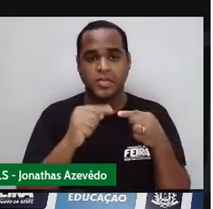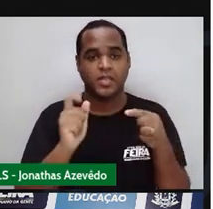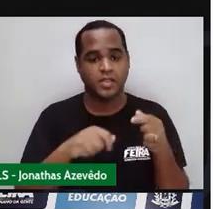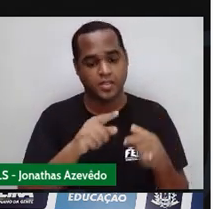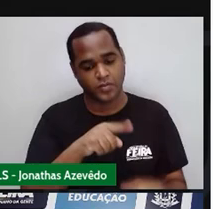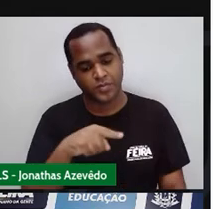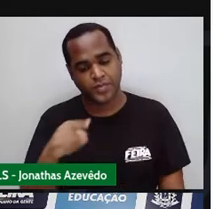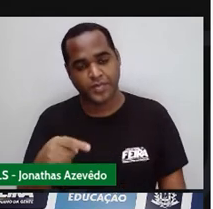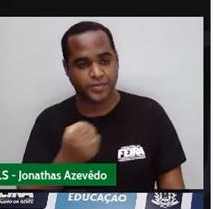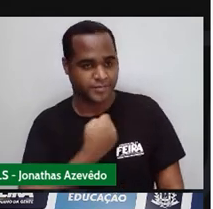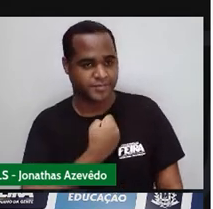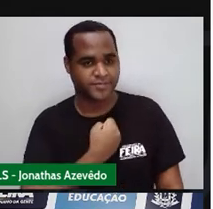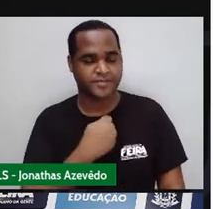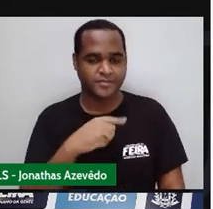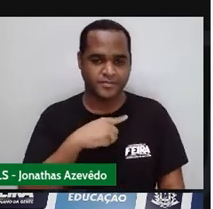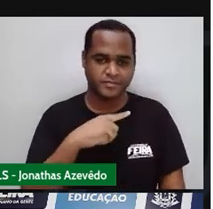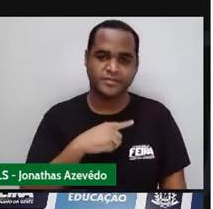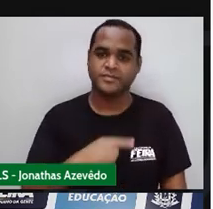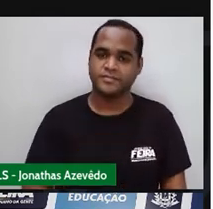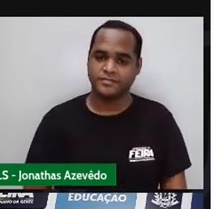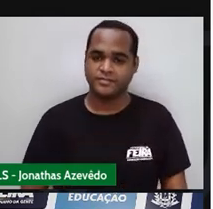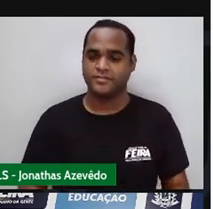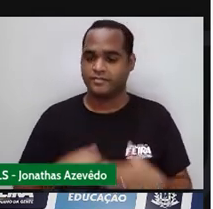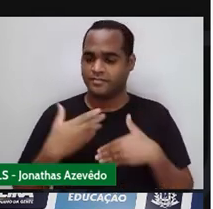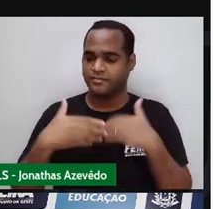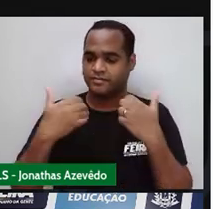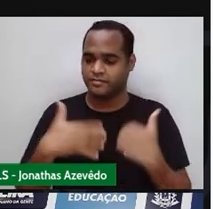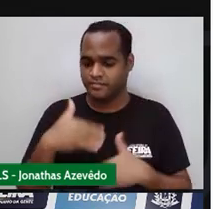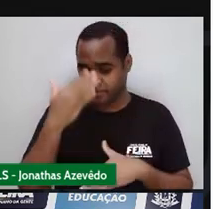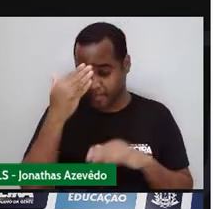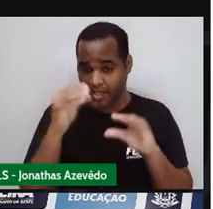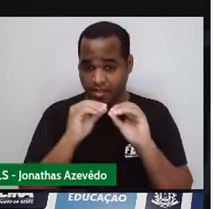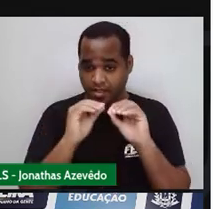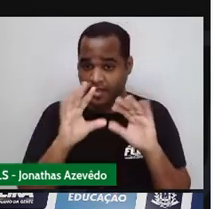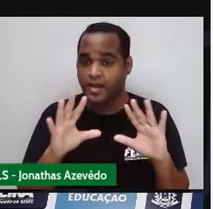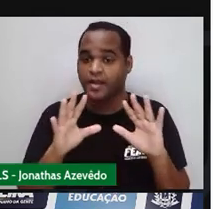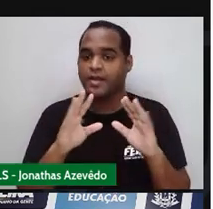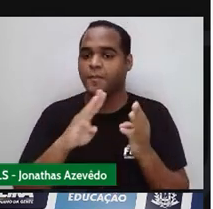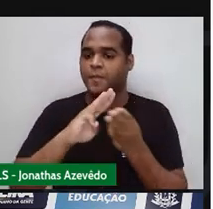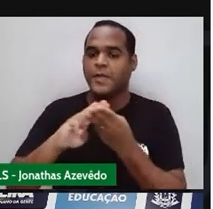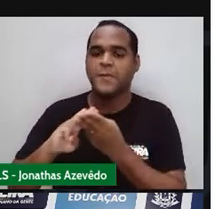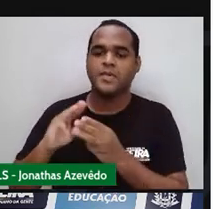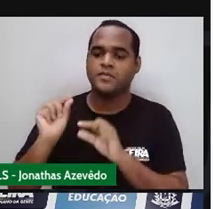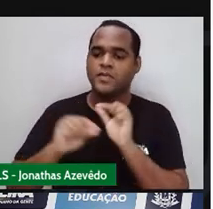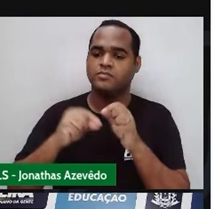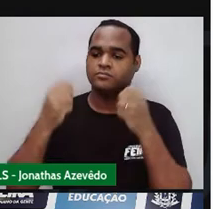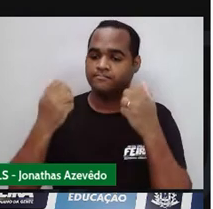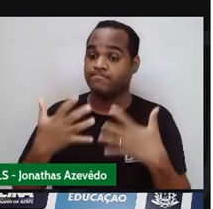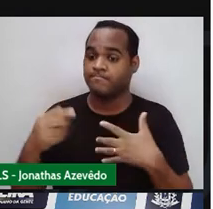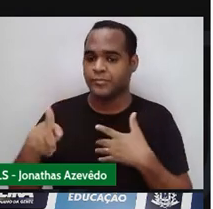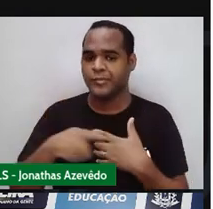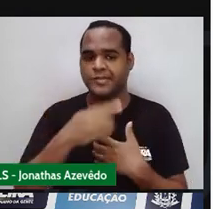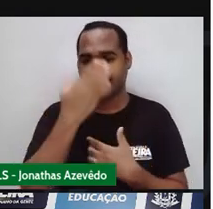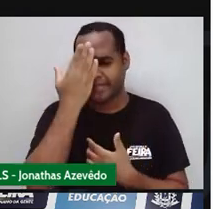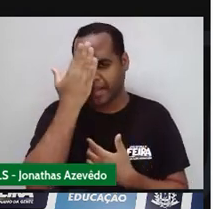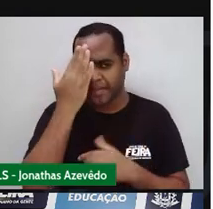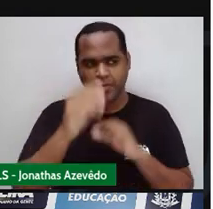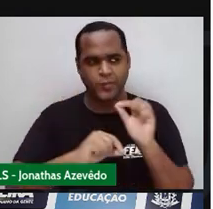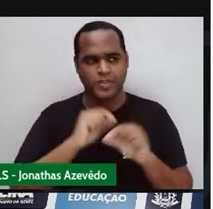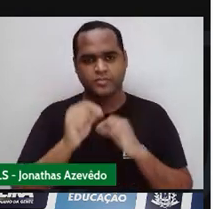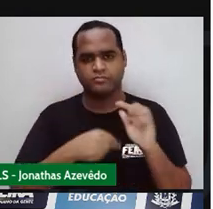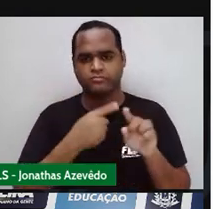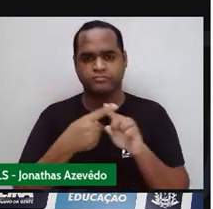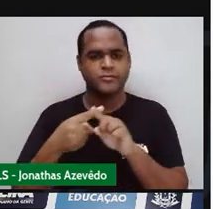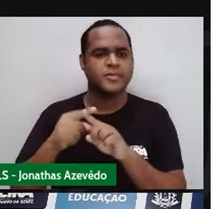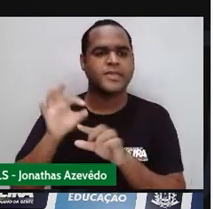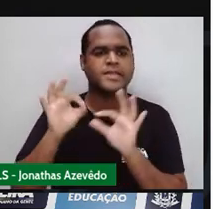consecutivos Tá Então vamos entender Essa matemática aqui Né Pra gente ver Por que que dá certo Então assim